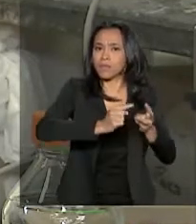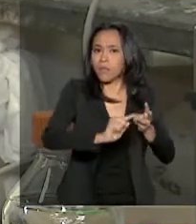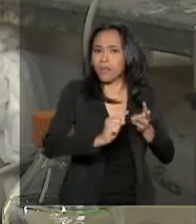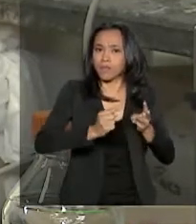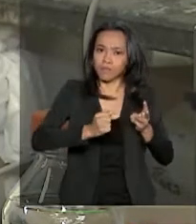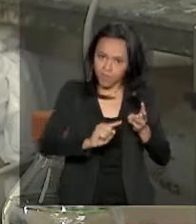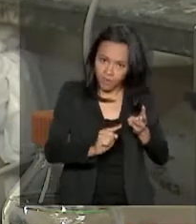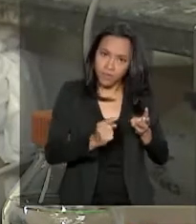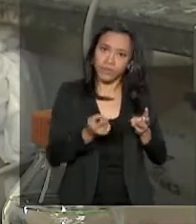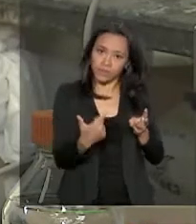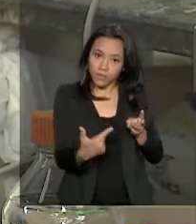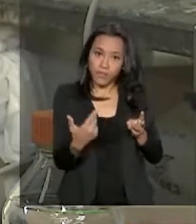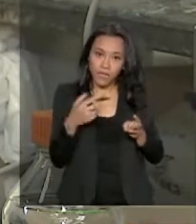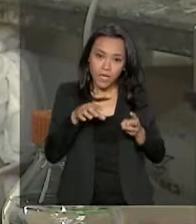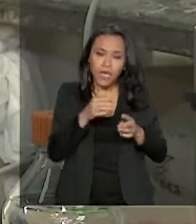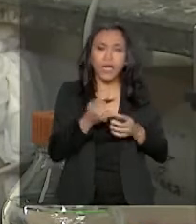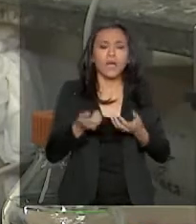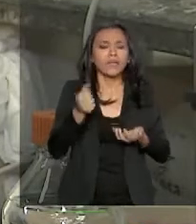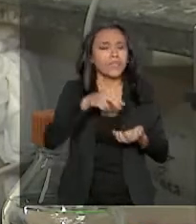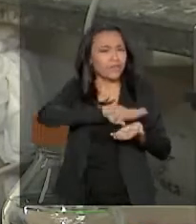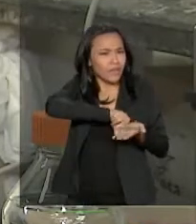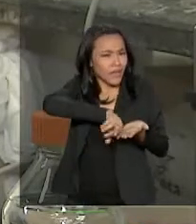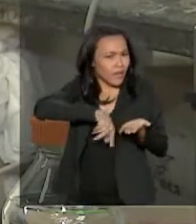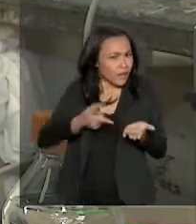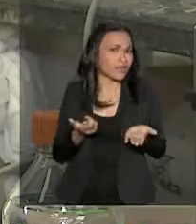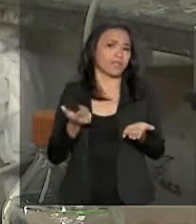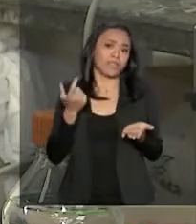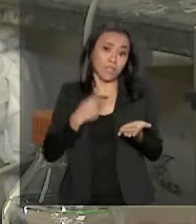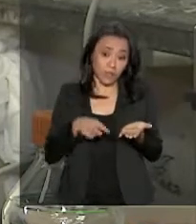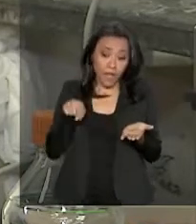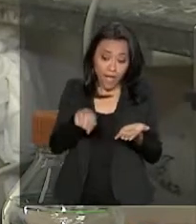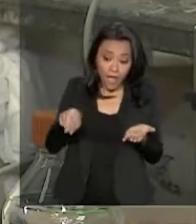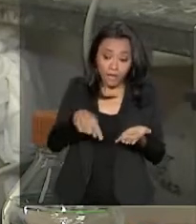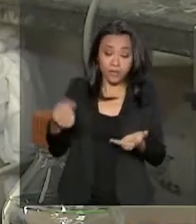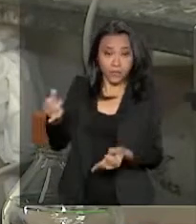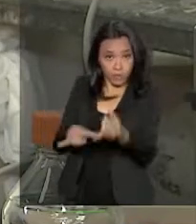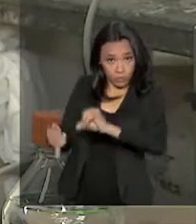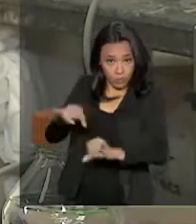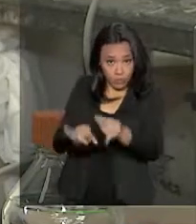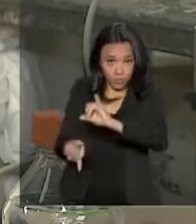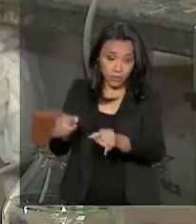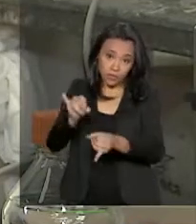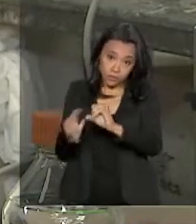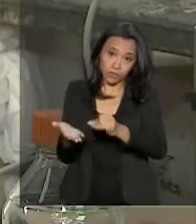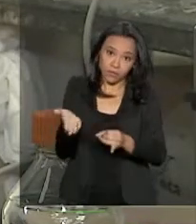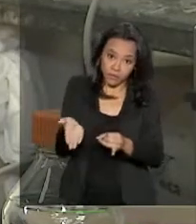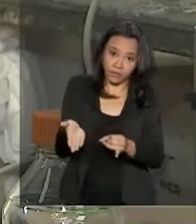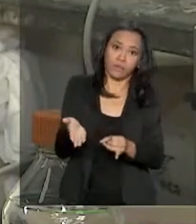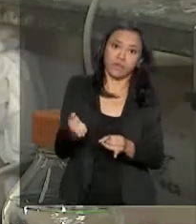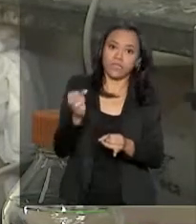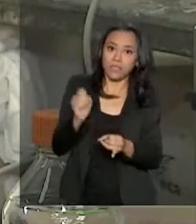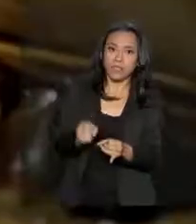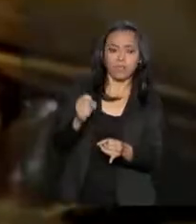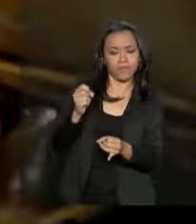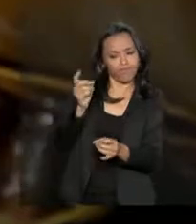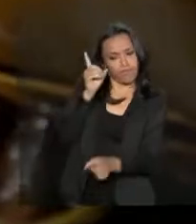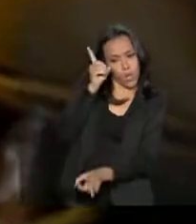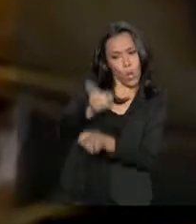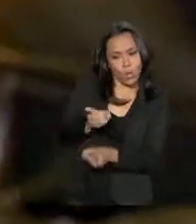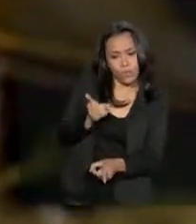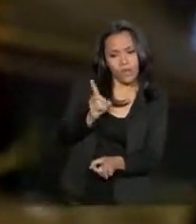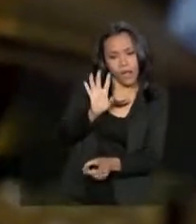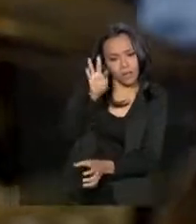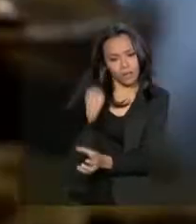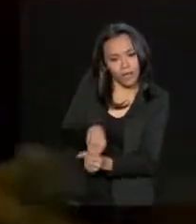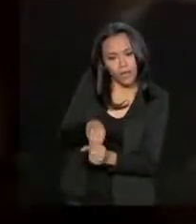bactericida, antibiótico e assim por diante. Então, essas substâncias químicas, se eventualmente a gente encontrar uma substância